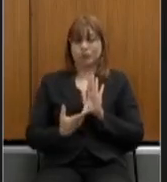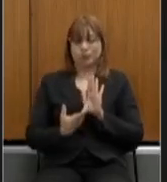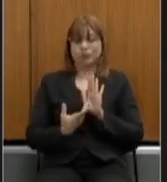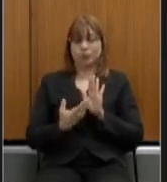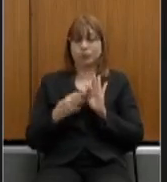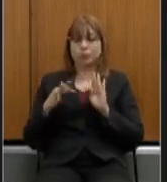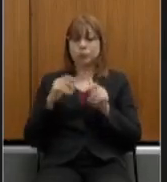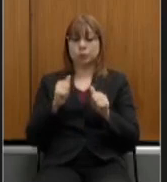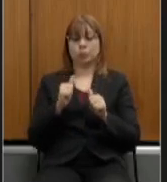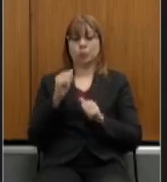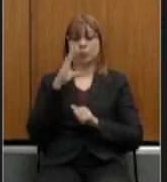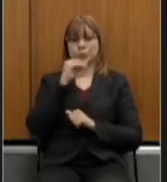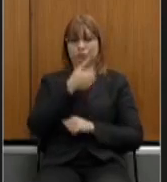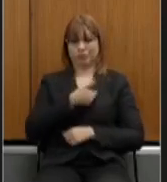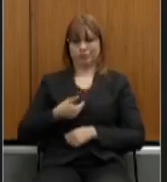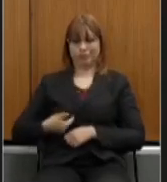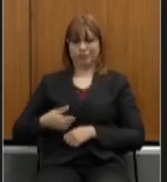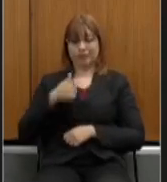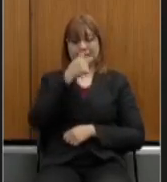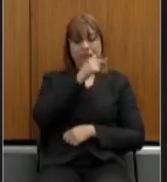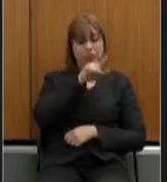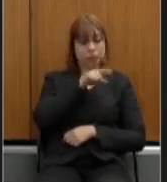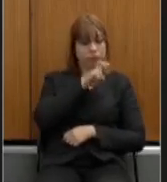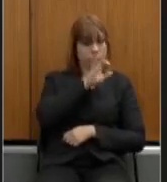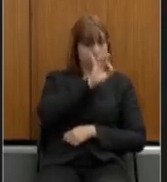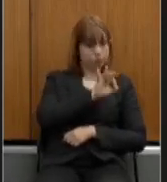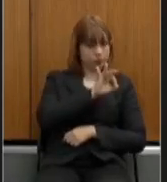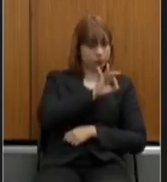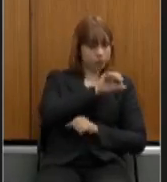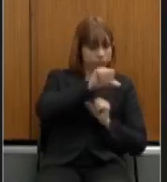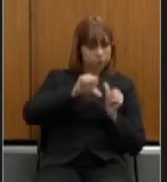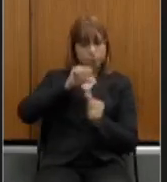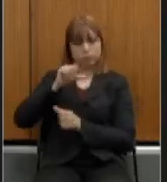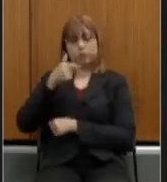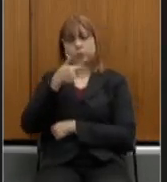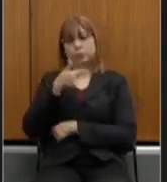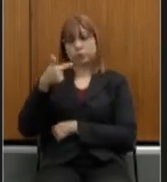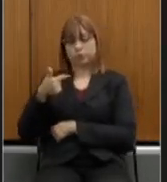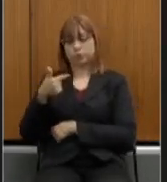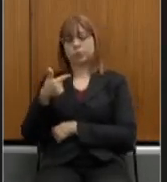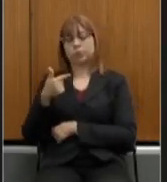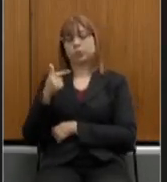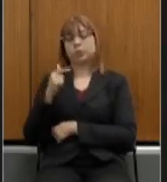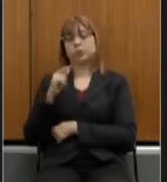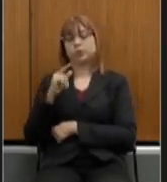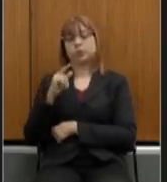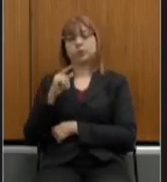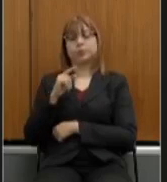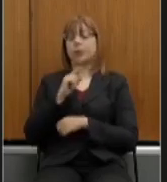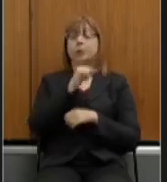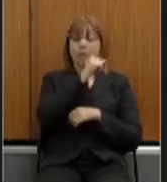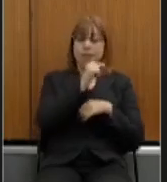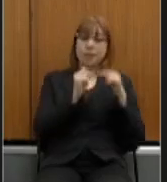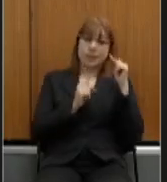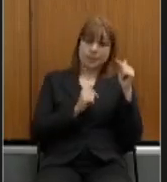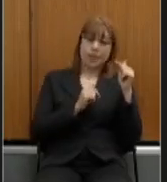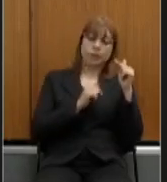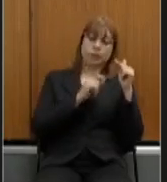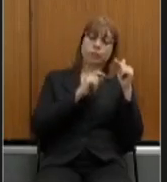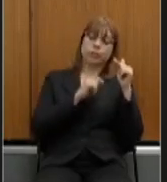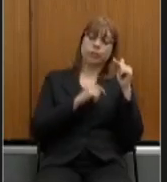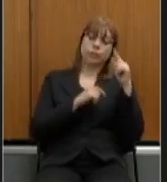públicos de 7,5% a 22% então isso nós aprovamos antes do recesso entramos em recesso